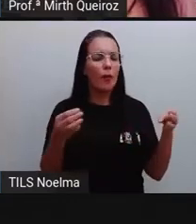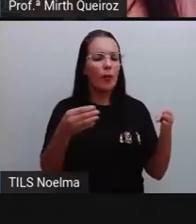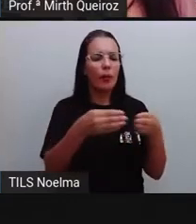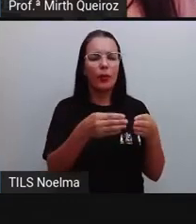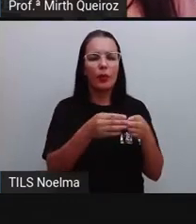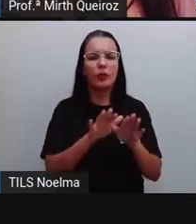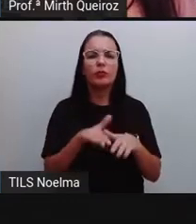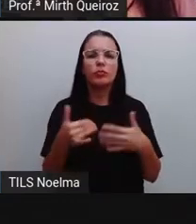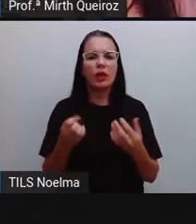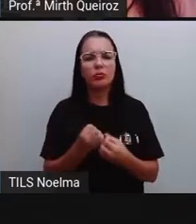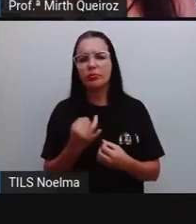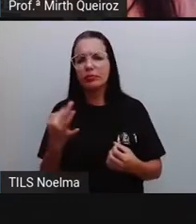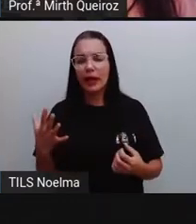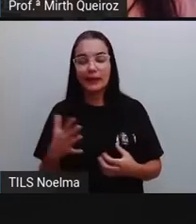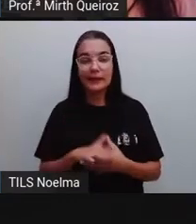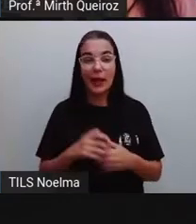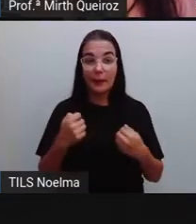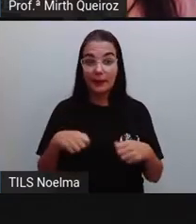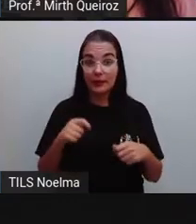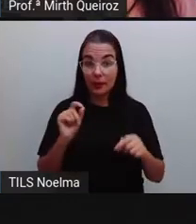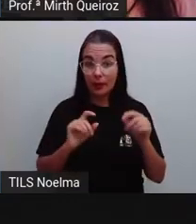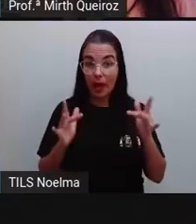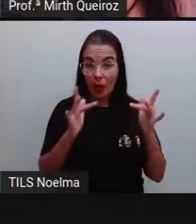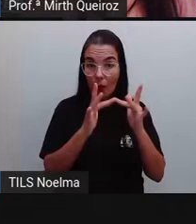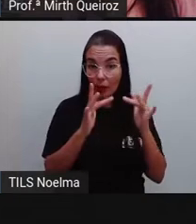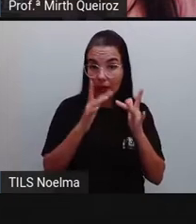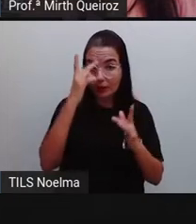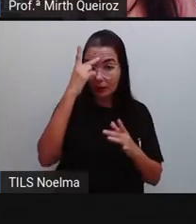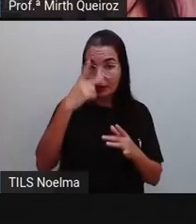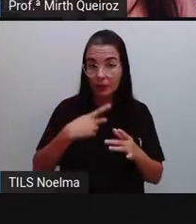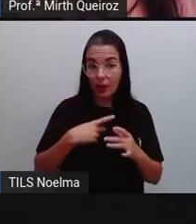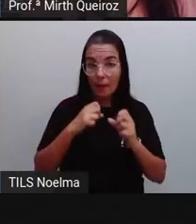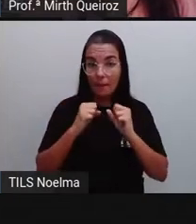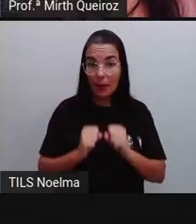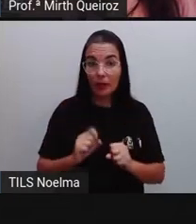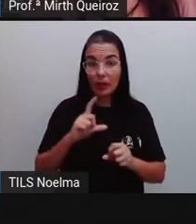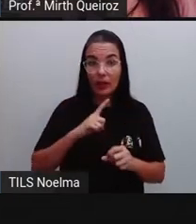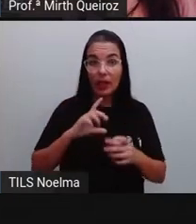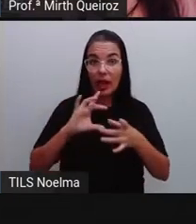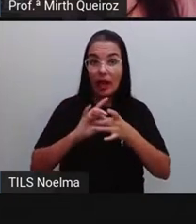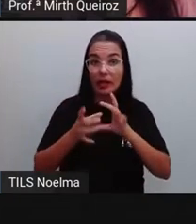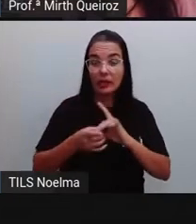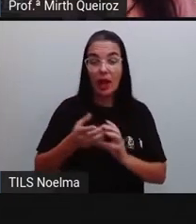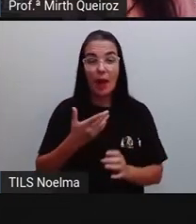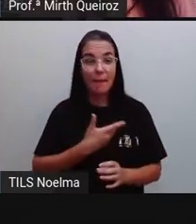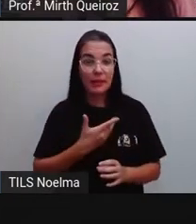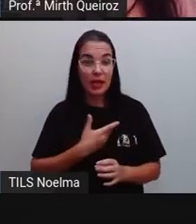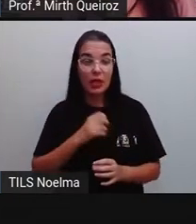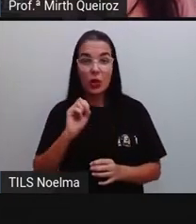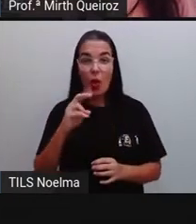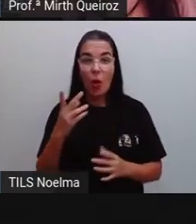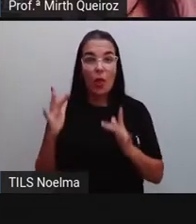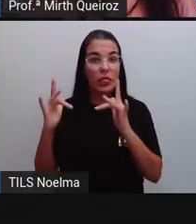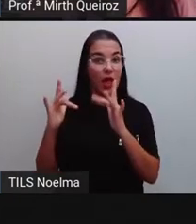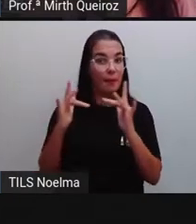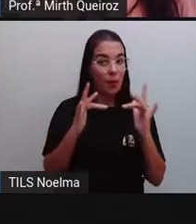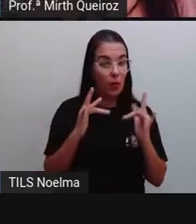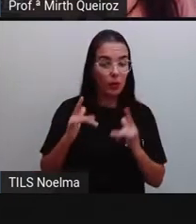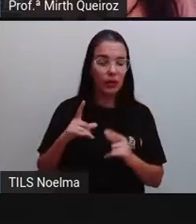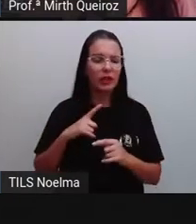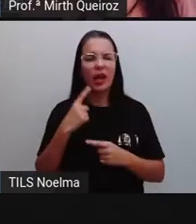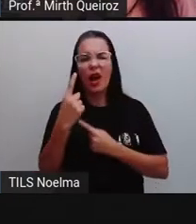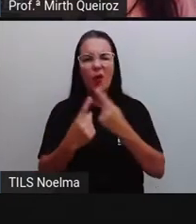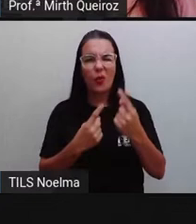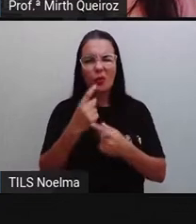esses? Estabelecer contatos pessoais, podendo ser relações de amizade ou namoro, né? A gente vê algumas redes